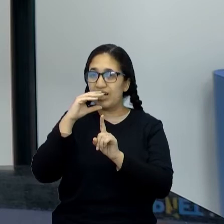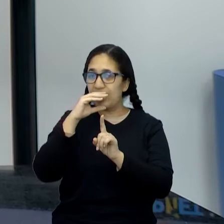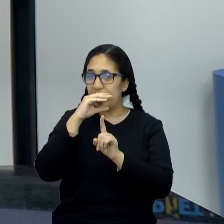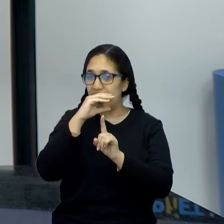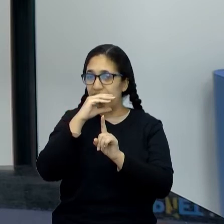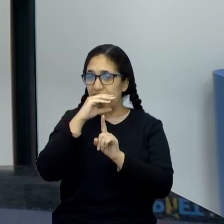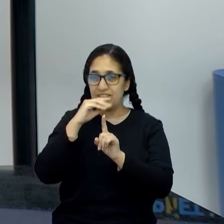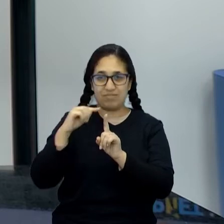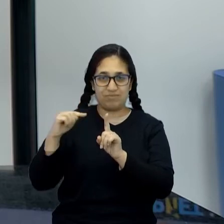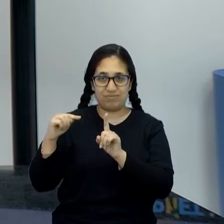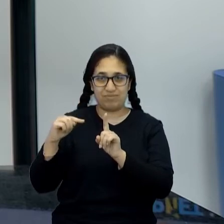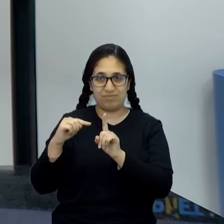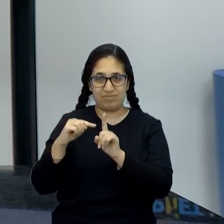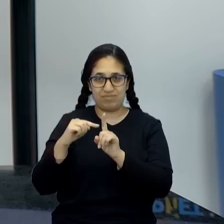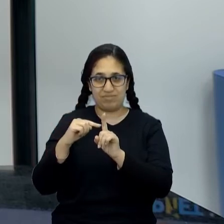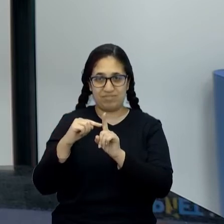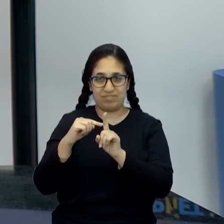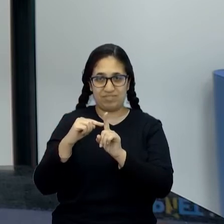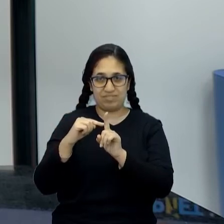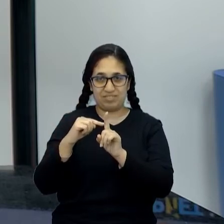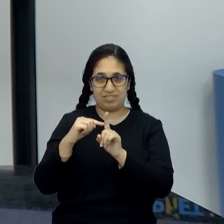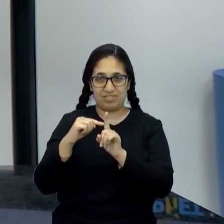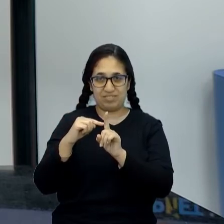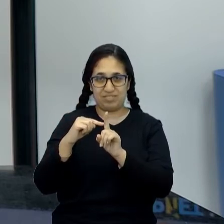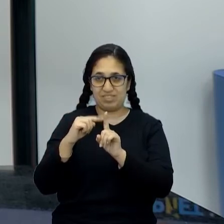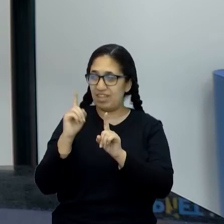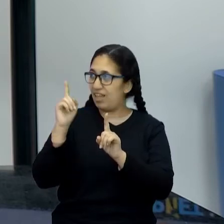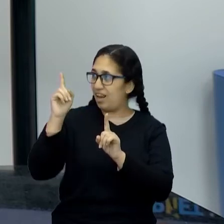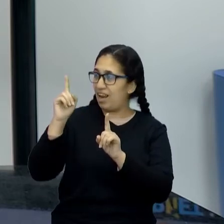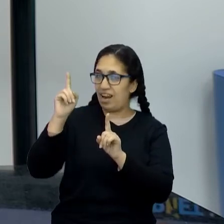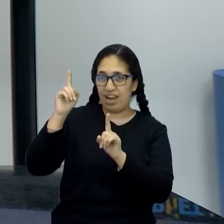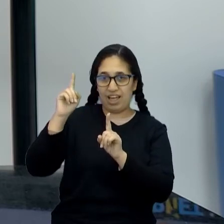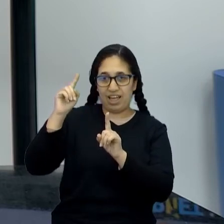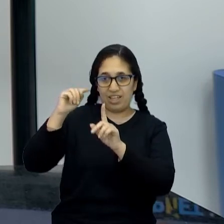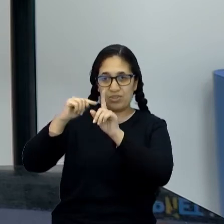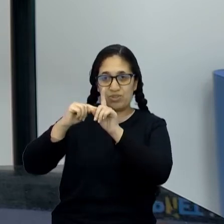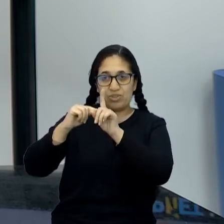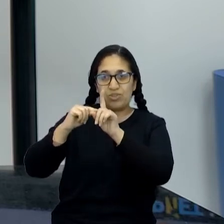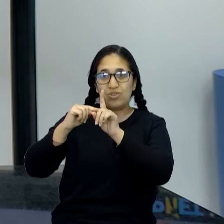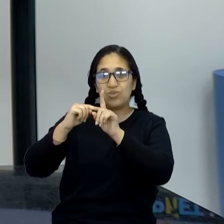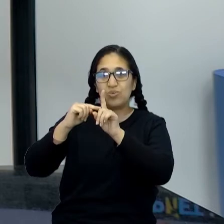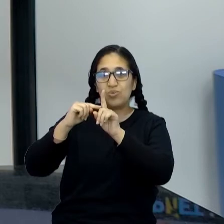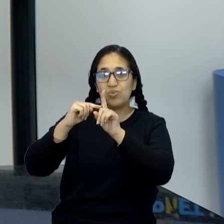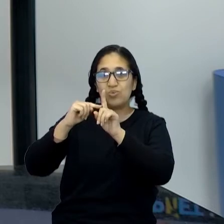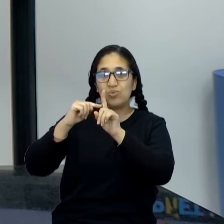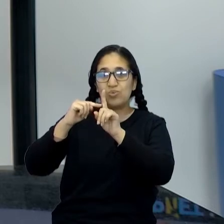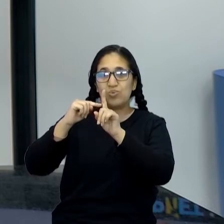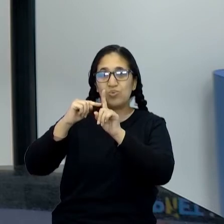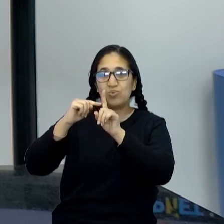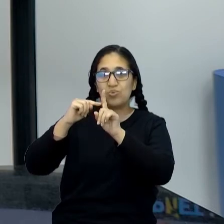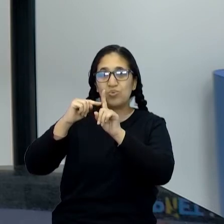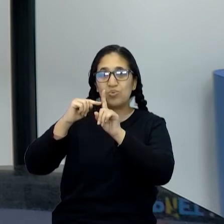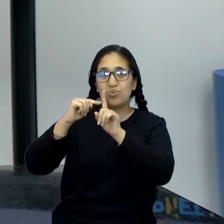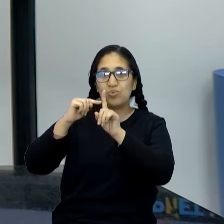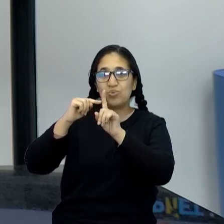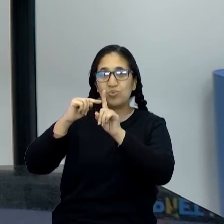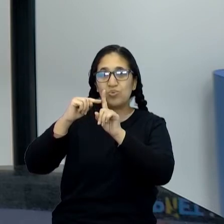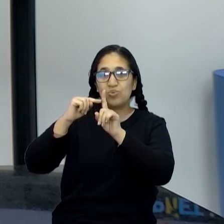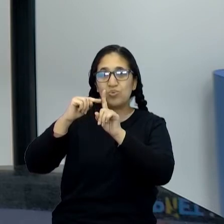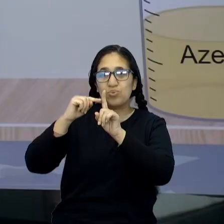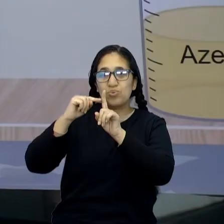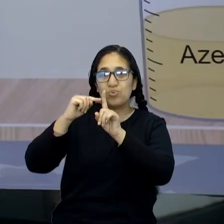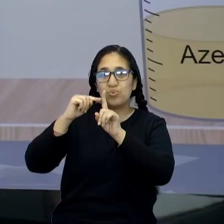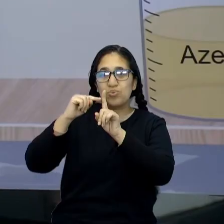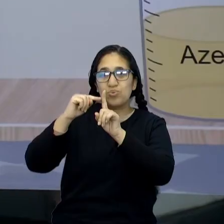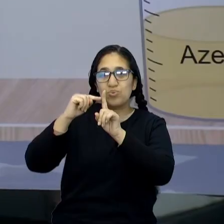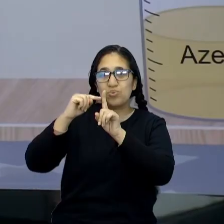aquecer a água. E eu quero que vocês observem lá no termômetro, ó, que ele tá subindo. É um termômetro aqui, a gente tá fingindo que é um termômetro de mercúrio.